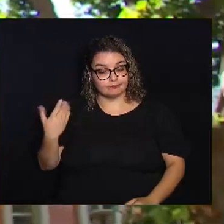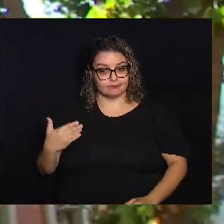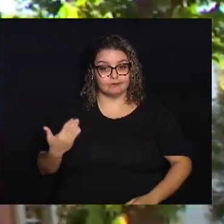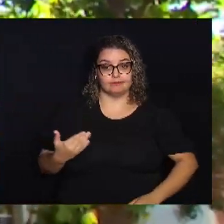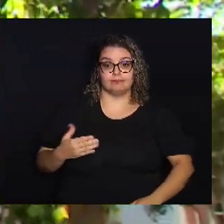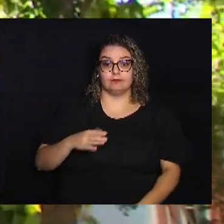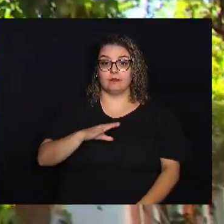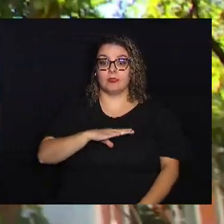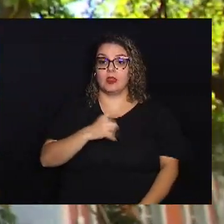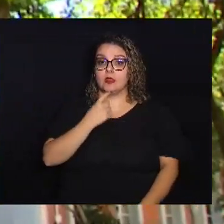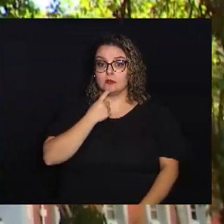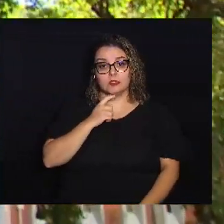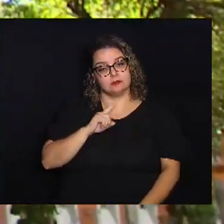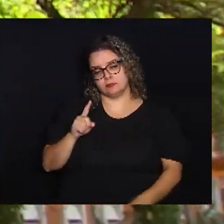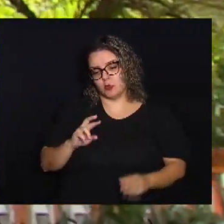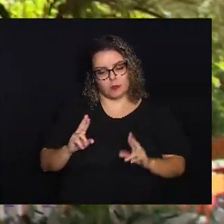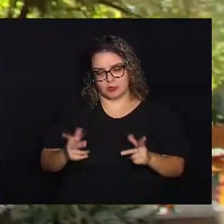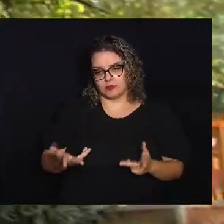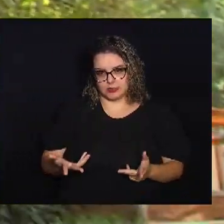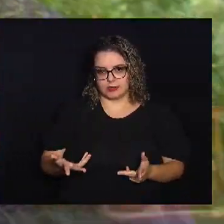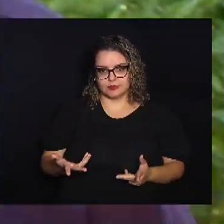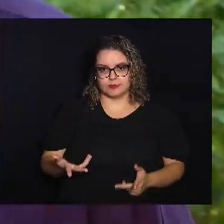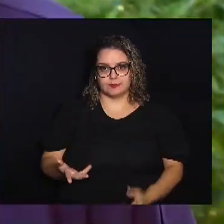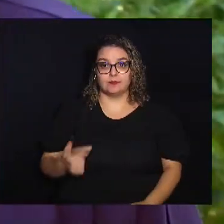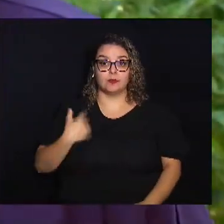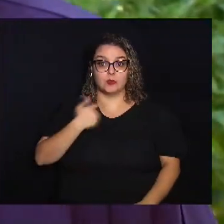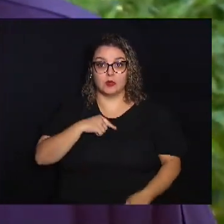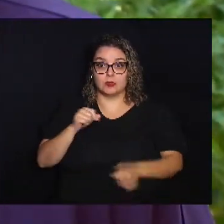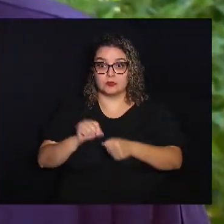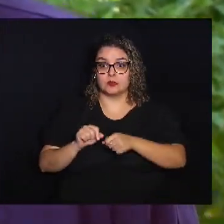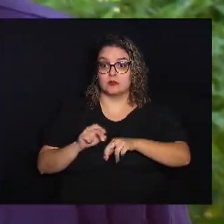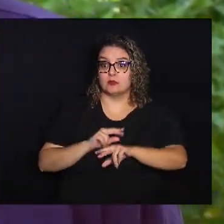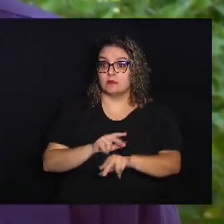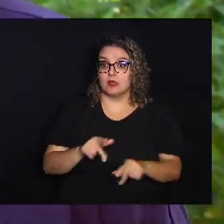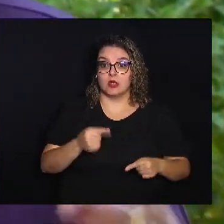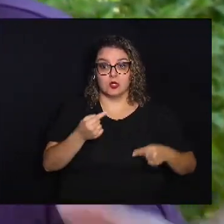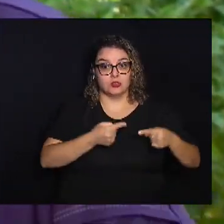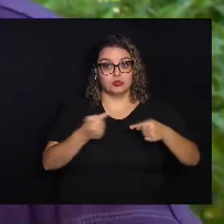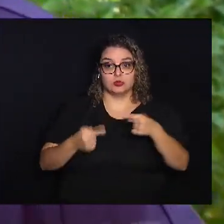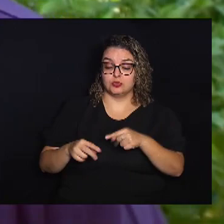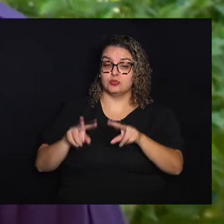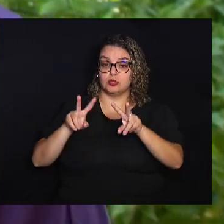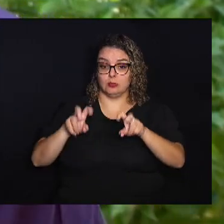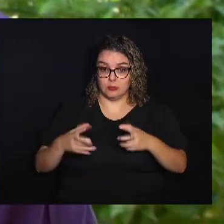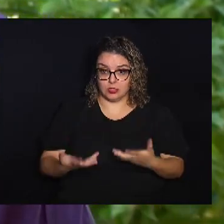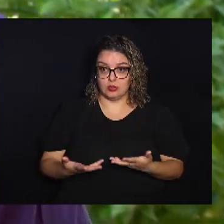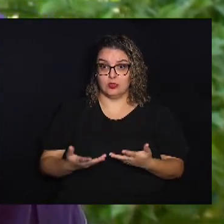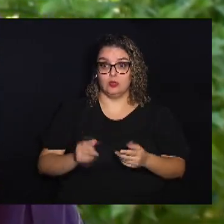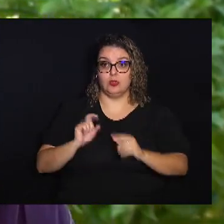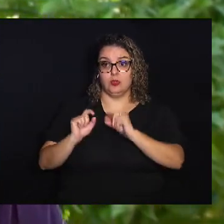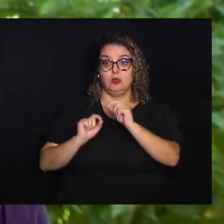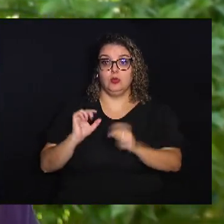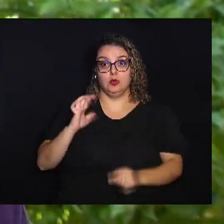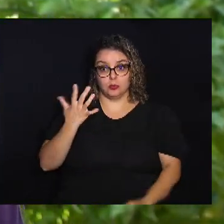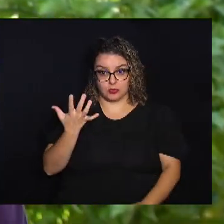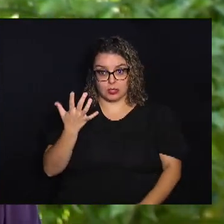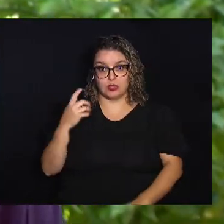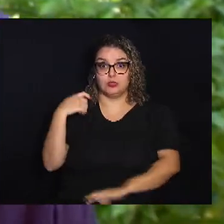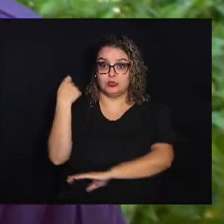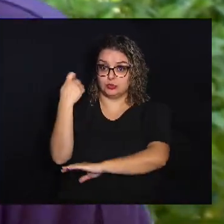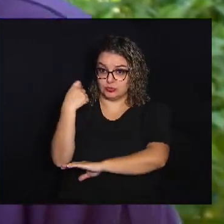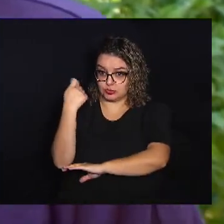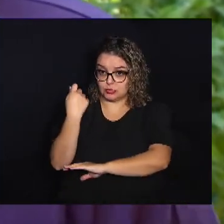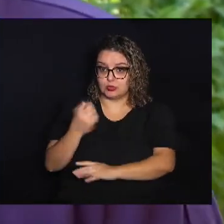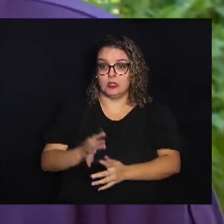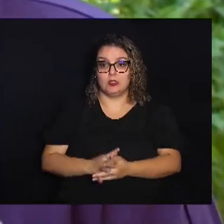Campinas não é diferente A gente tem feito muitas discussões sobre essa questão sobre o que ocorreu no Rio Grande